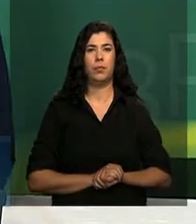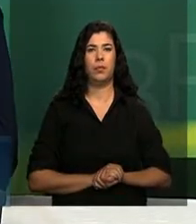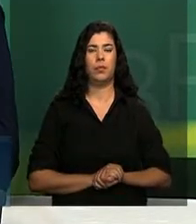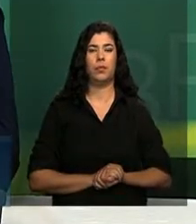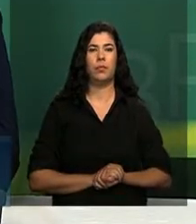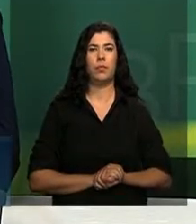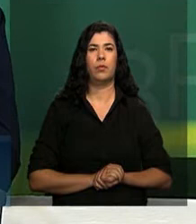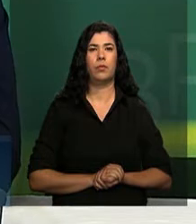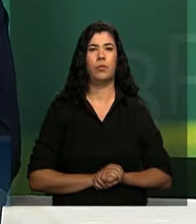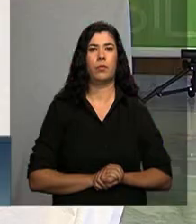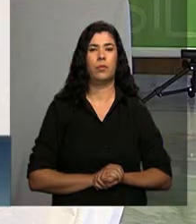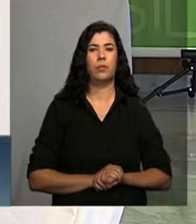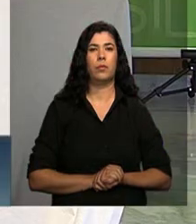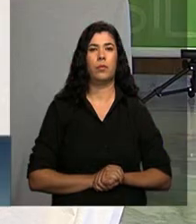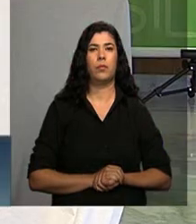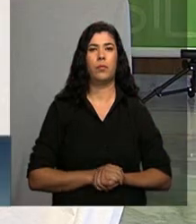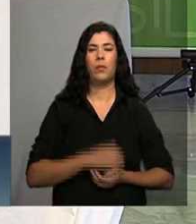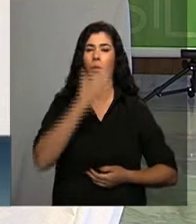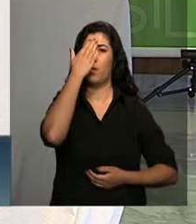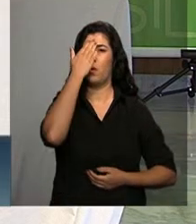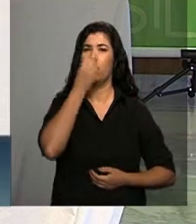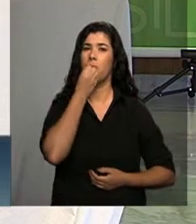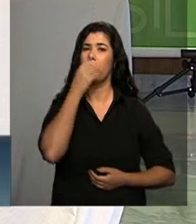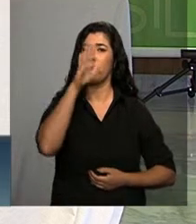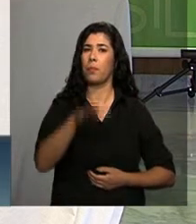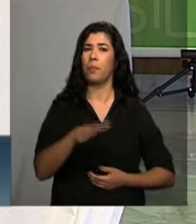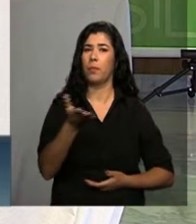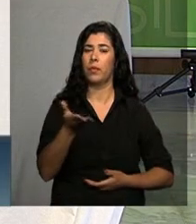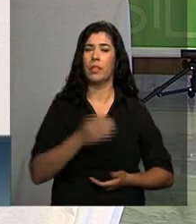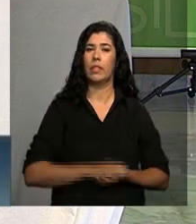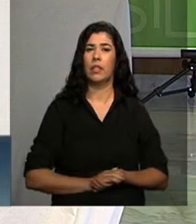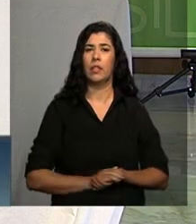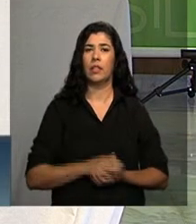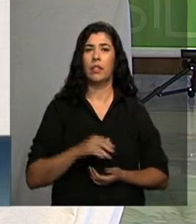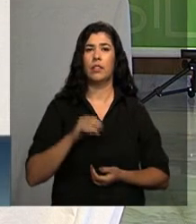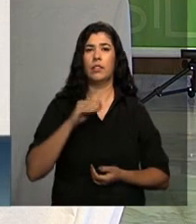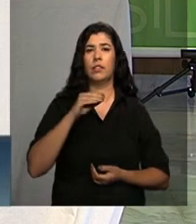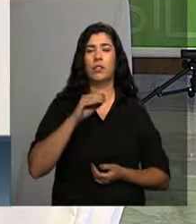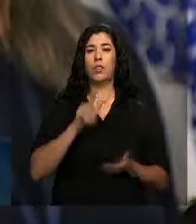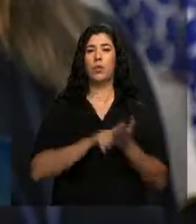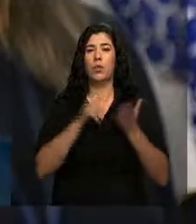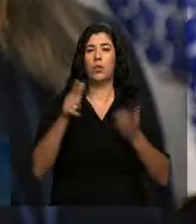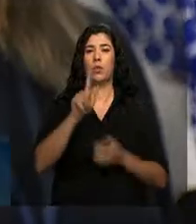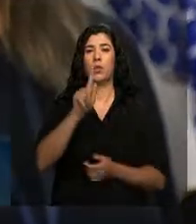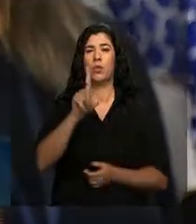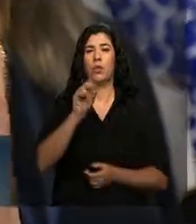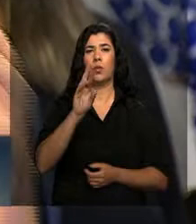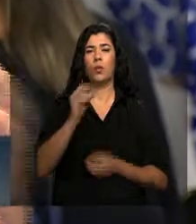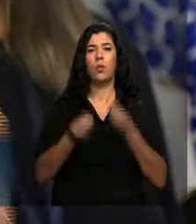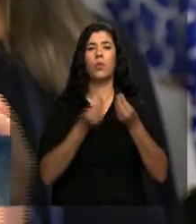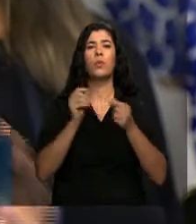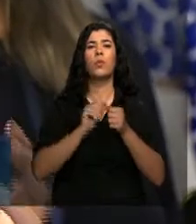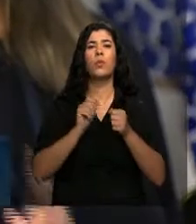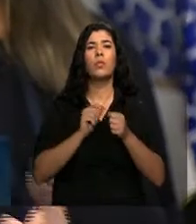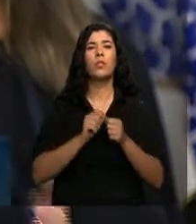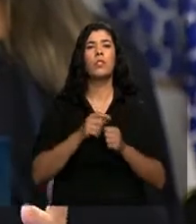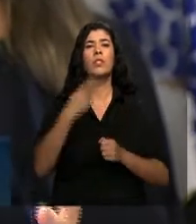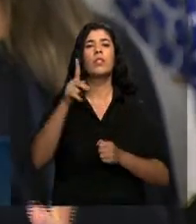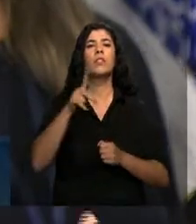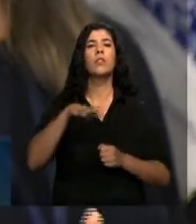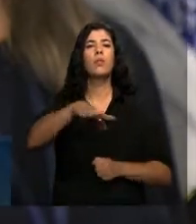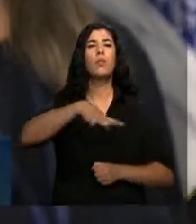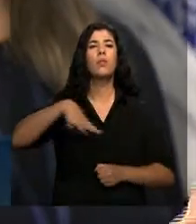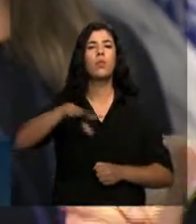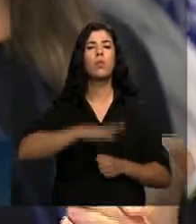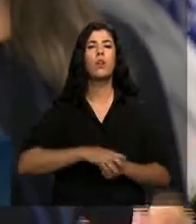Ministro, boa tarde. Simone Iglesias, do Globo. Eu queria que o senhor falasse um pouco o que pode ser feito na sua área para reduzir essa pressão que existe hoje